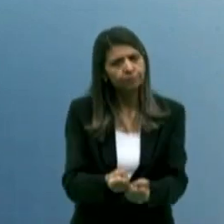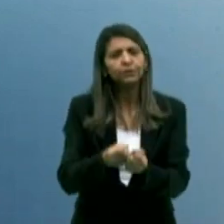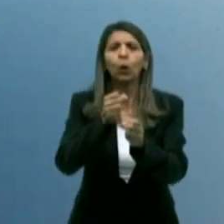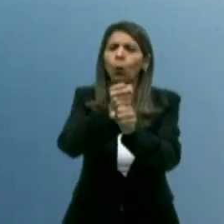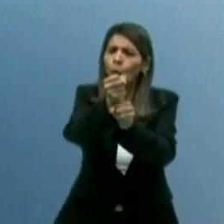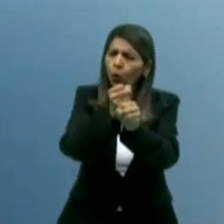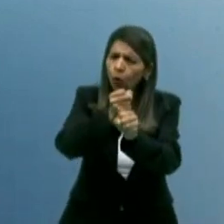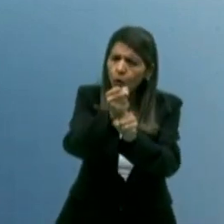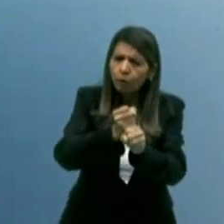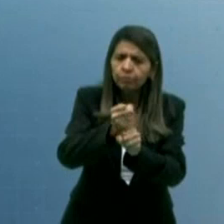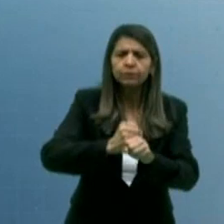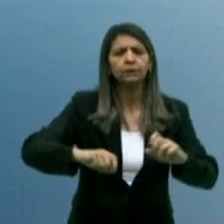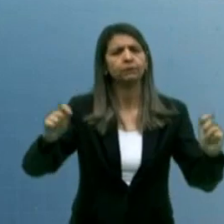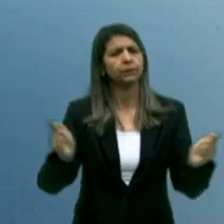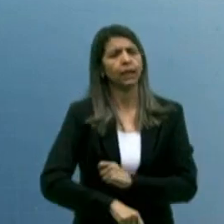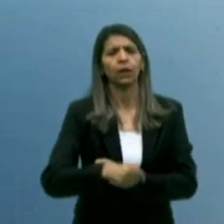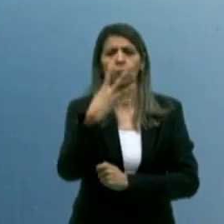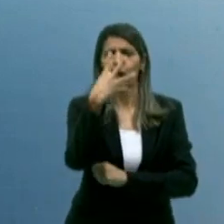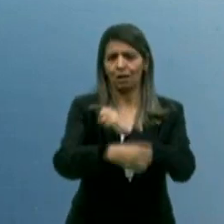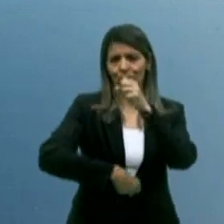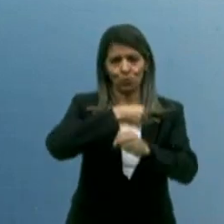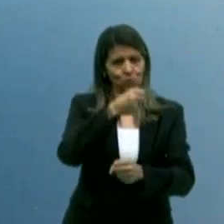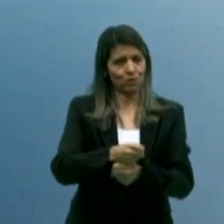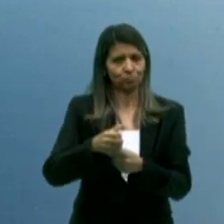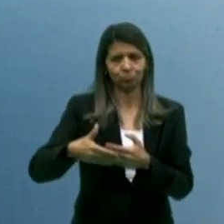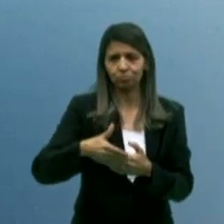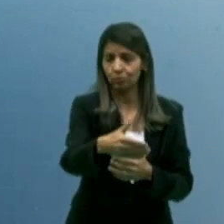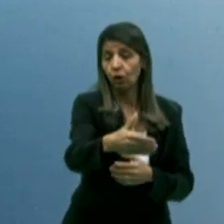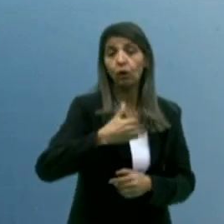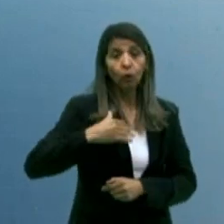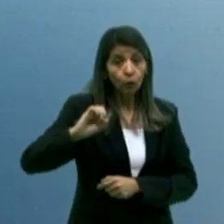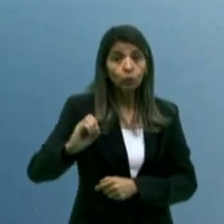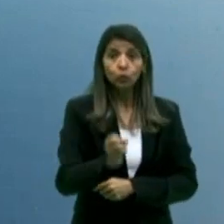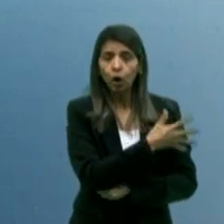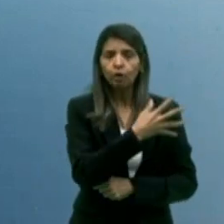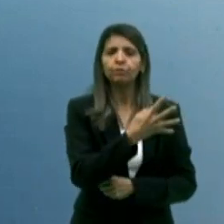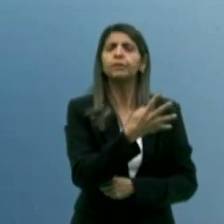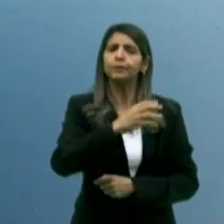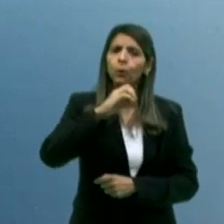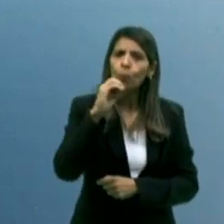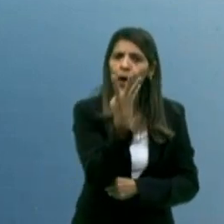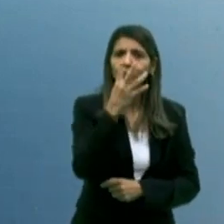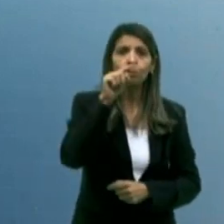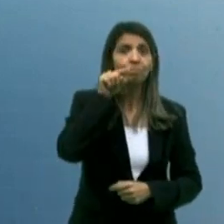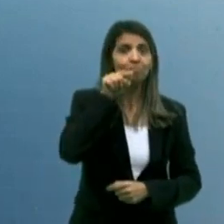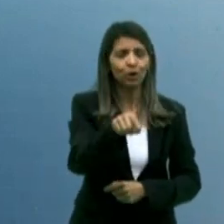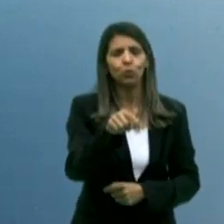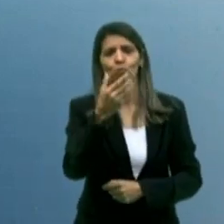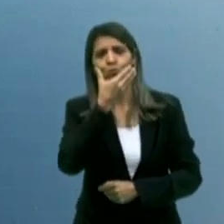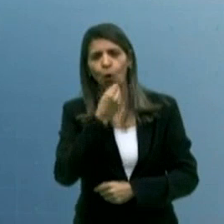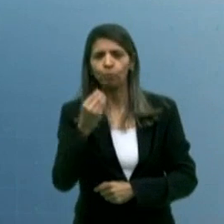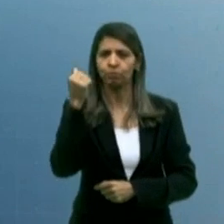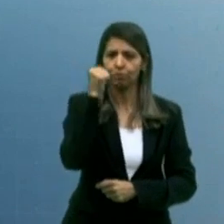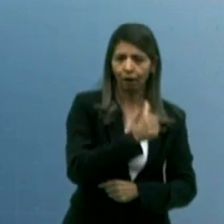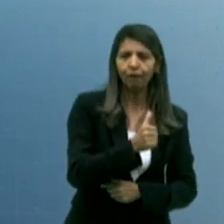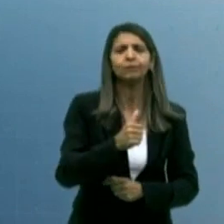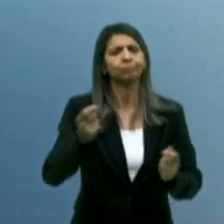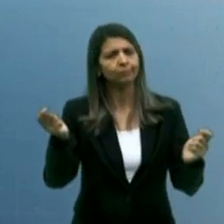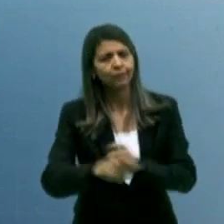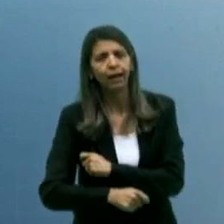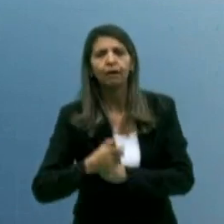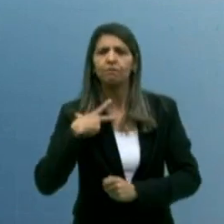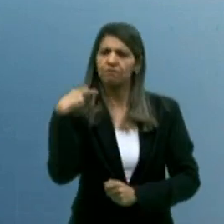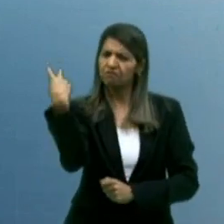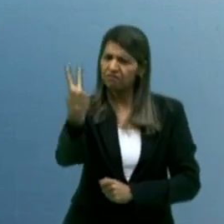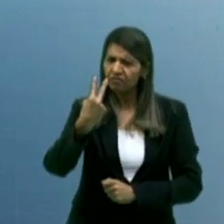de termos nos quatro anos, pelo menos mais novos, 4 mil integrantes entre homens e mulheres. Valorizar,